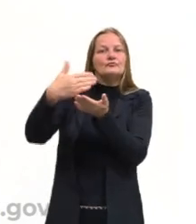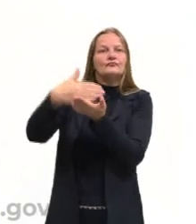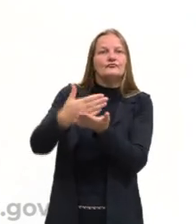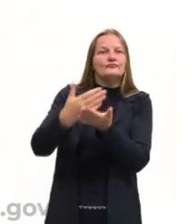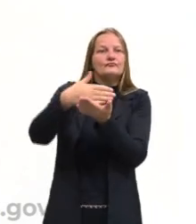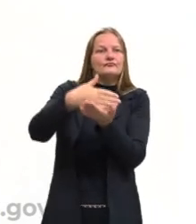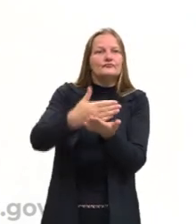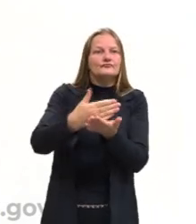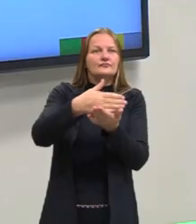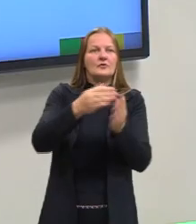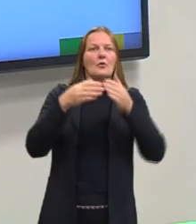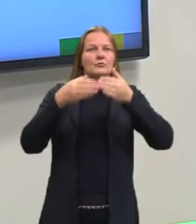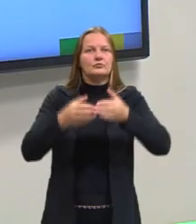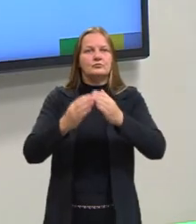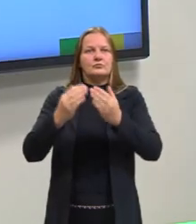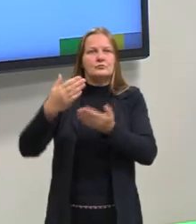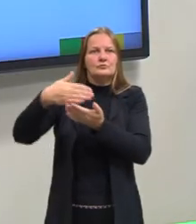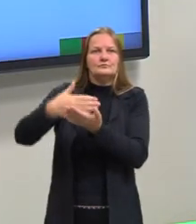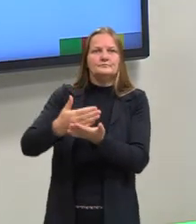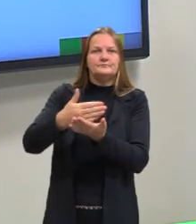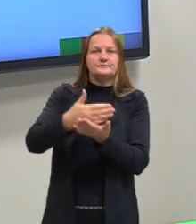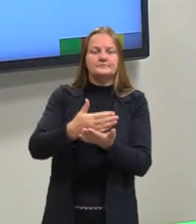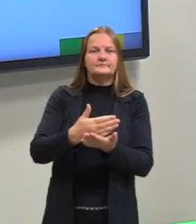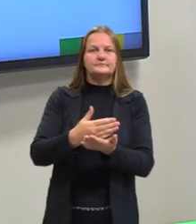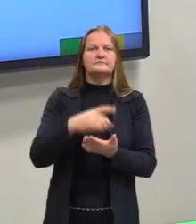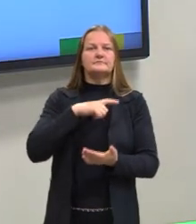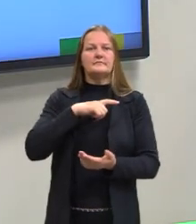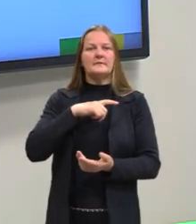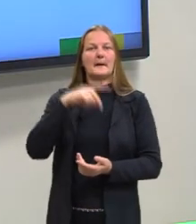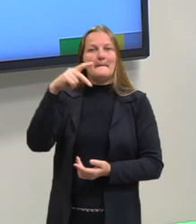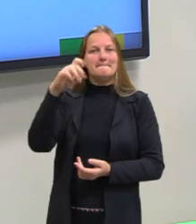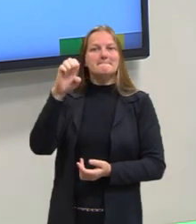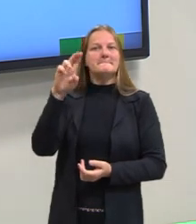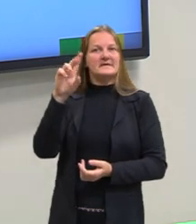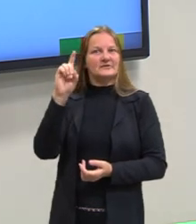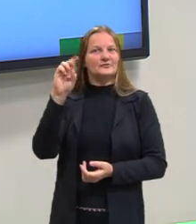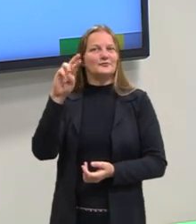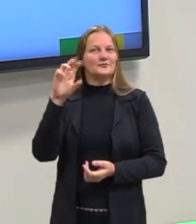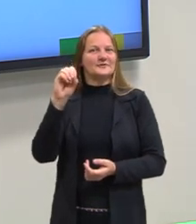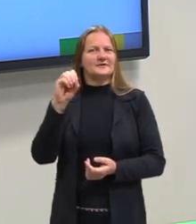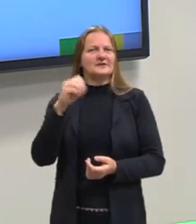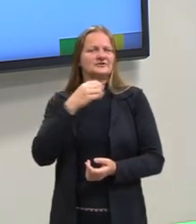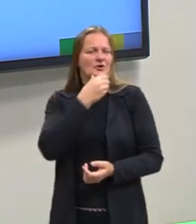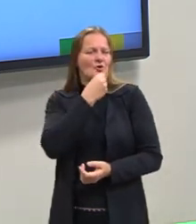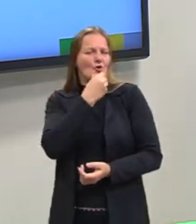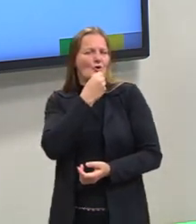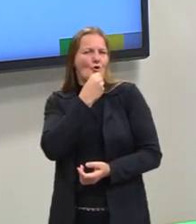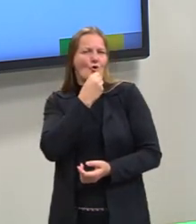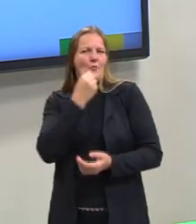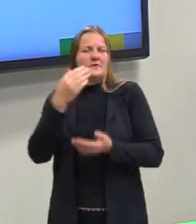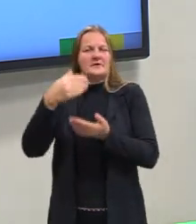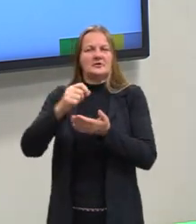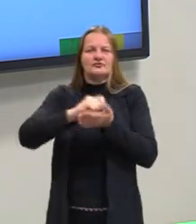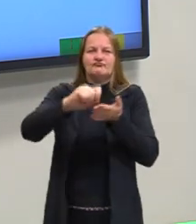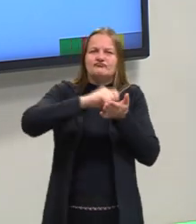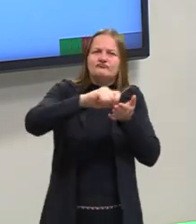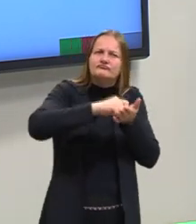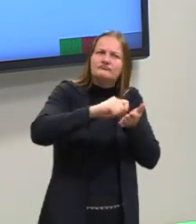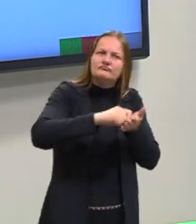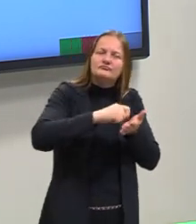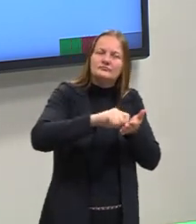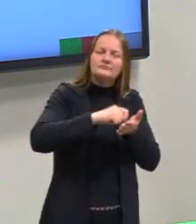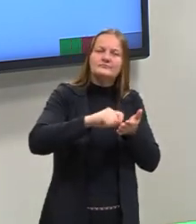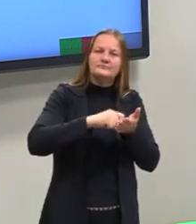querido Pedro Álvares Cabral, tinha um rapazinho, Tinha vários rapazes, que são os escrivãos. E eles